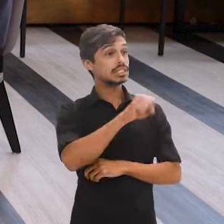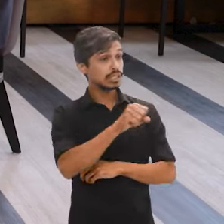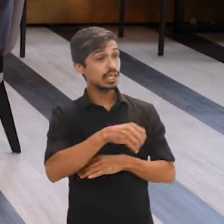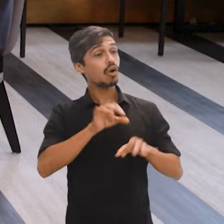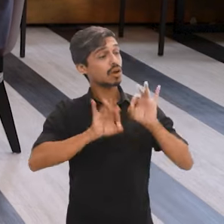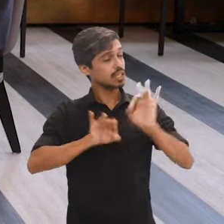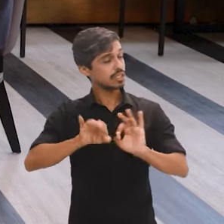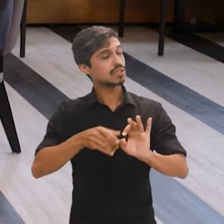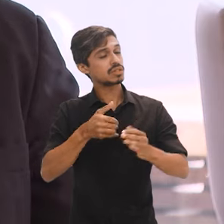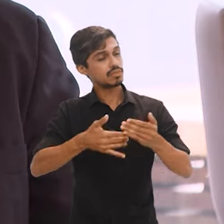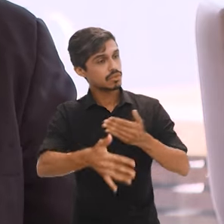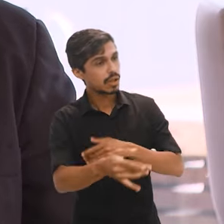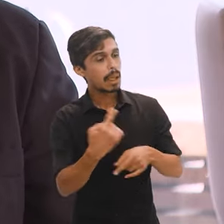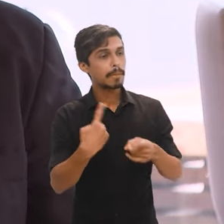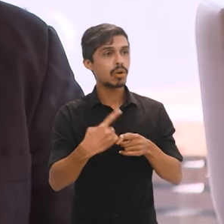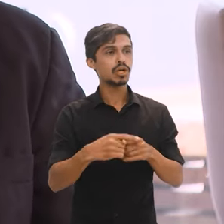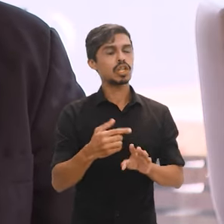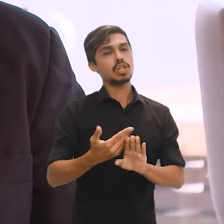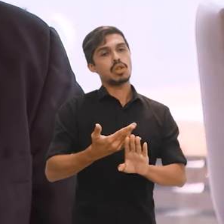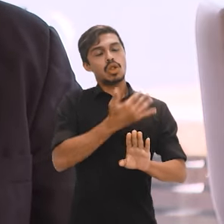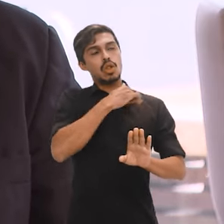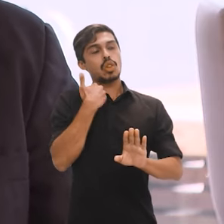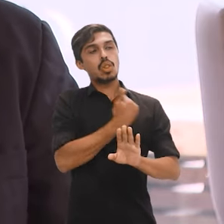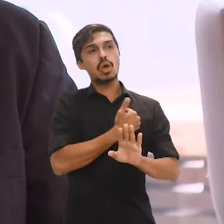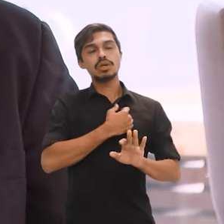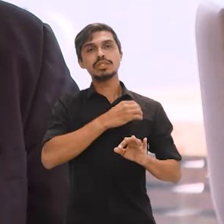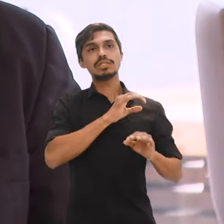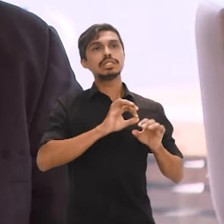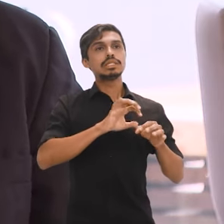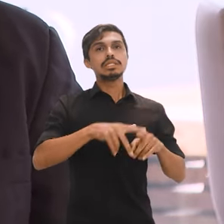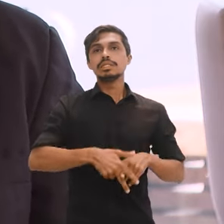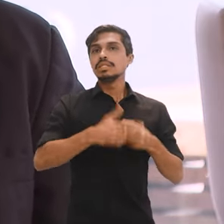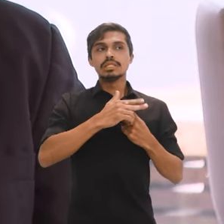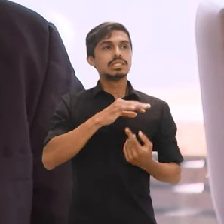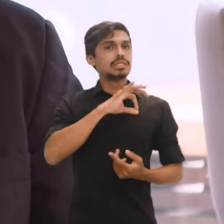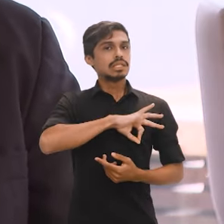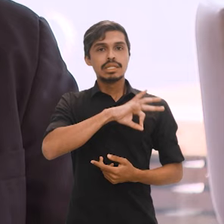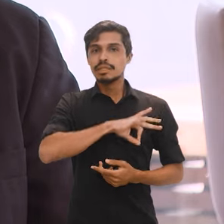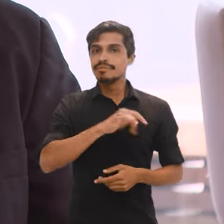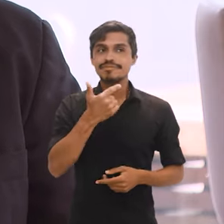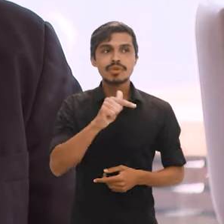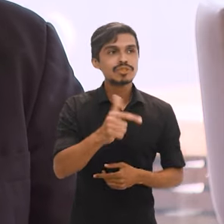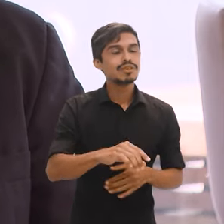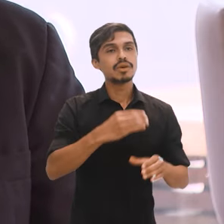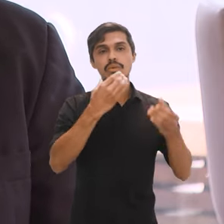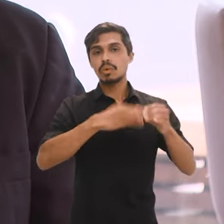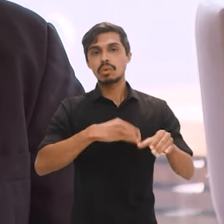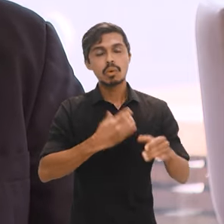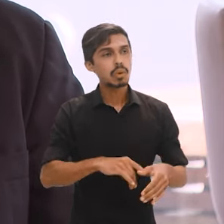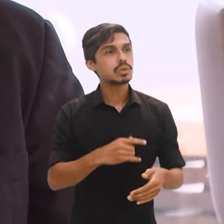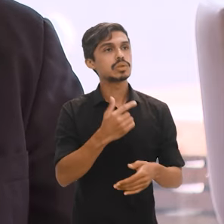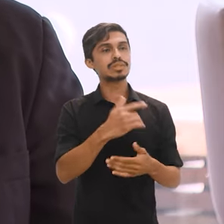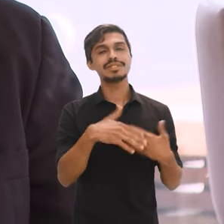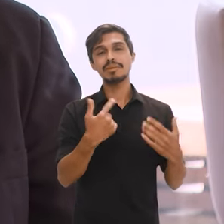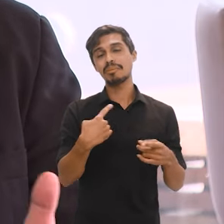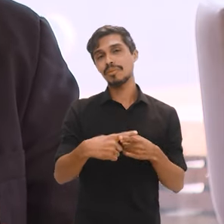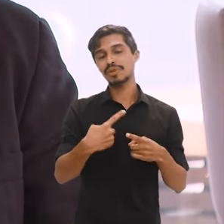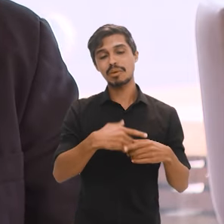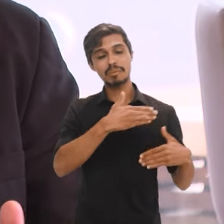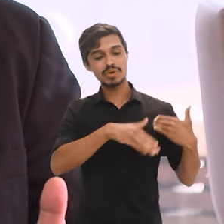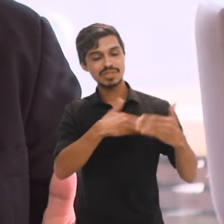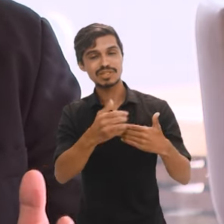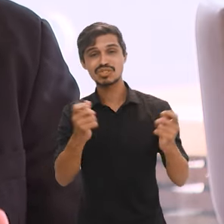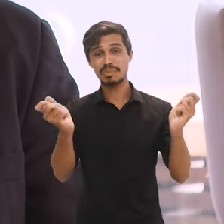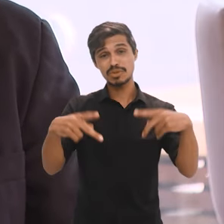certamente. Depois de um longo período em que nós não tivemos reajuste de salários, não tivemos concursos, e houve, e é um processo